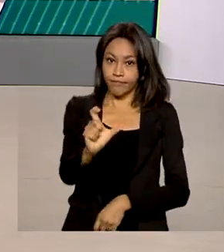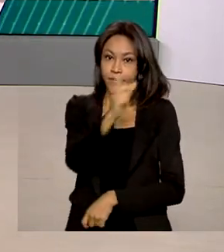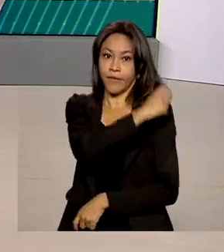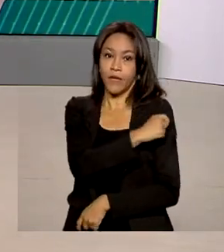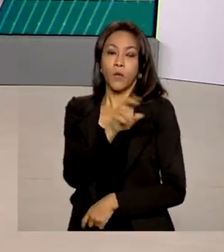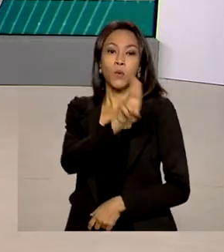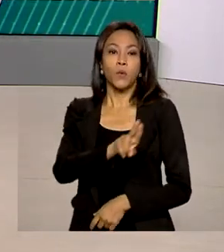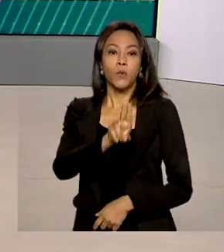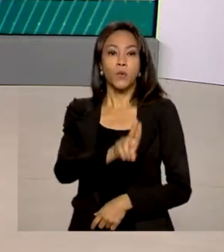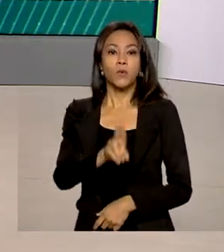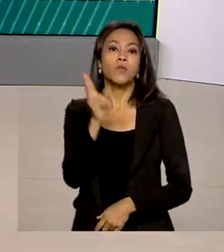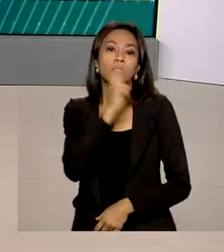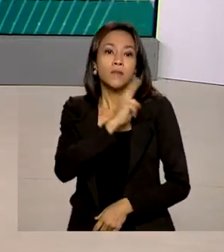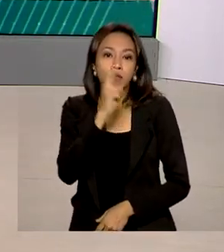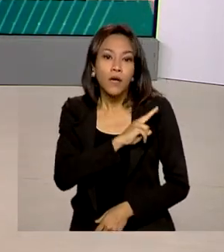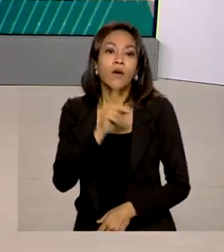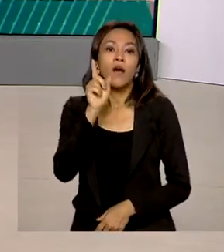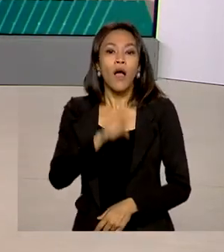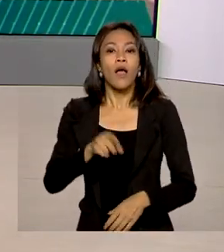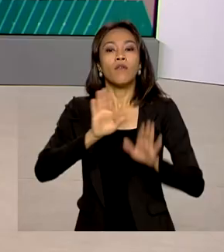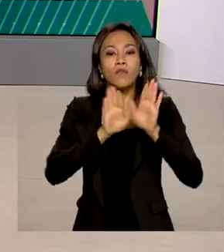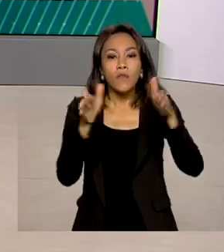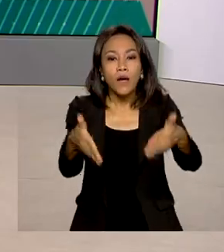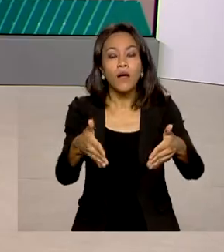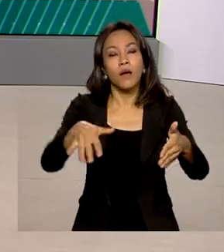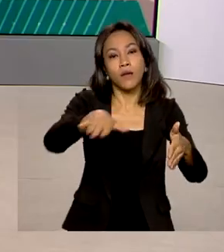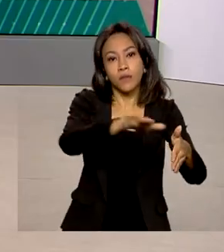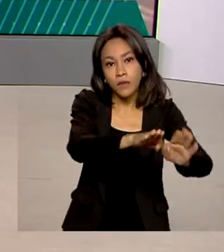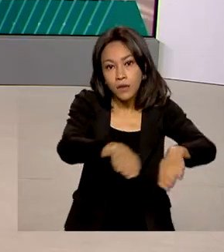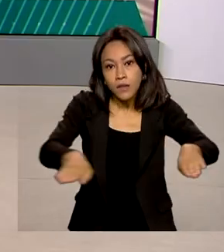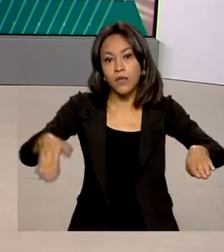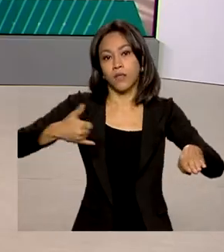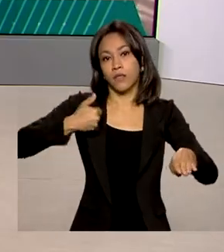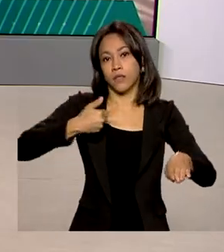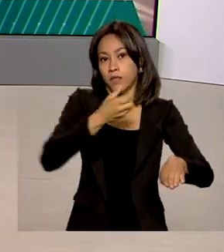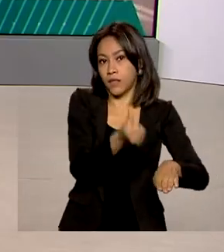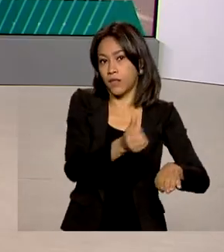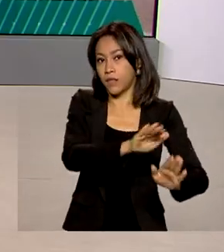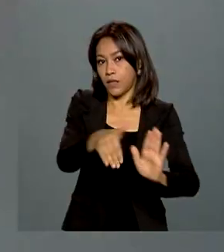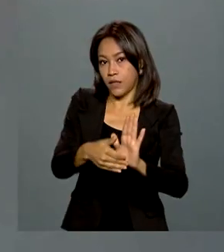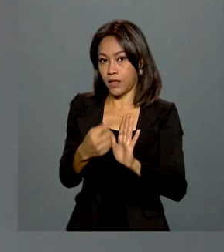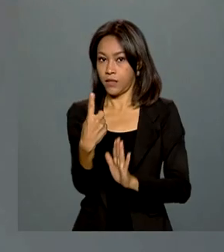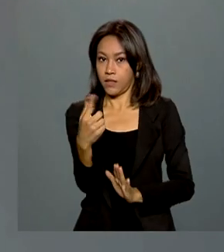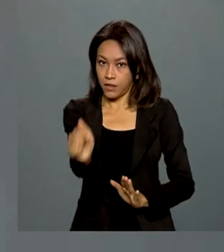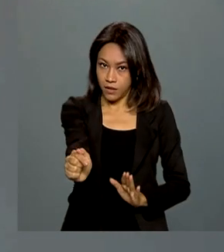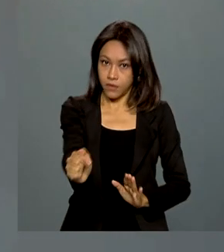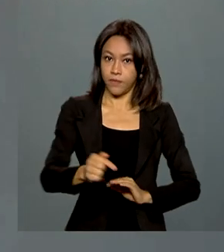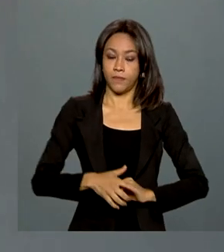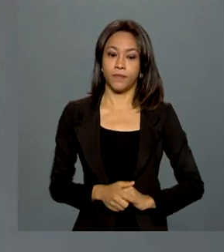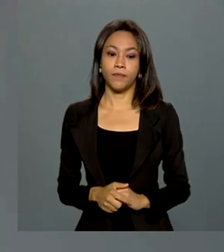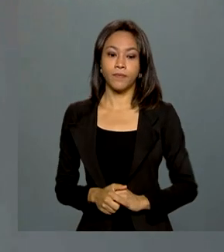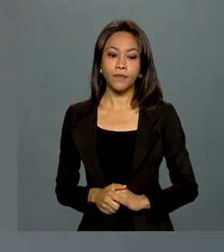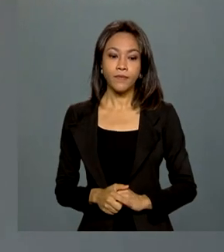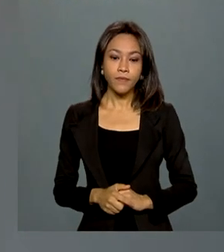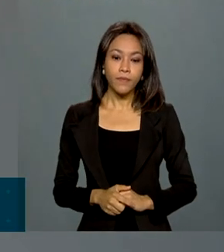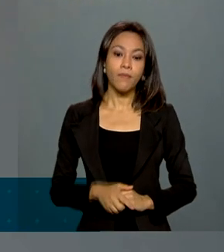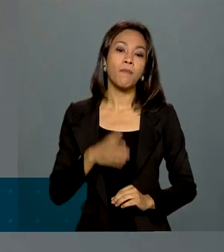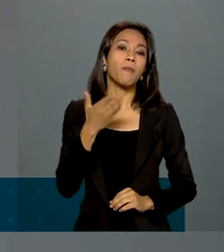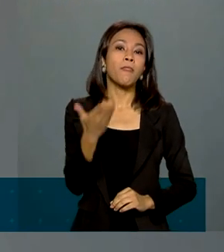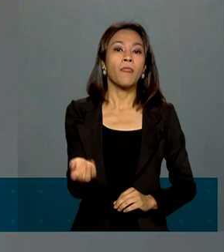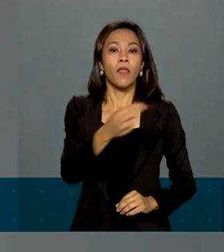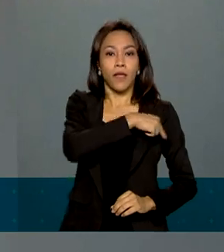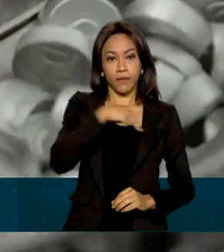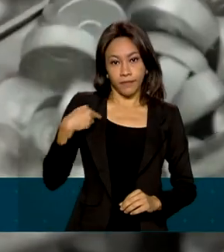emergencial foi concedida especificamente para o público entre 6 e 17 anos. A Sinovac,